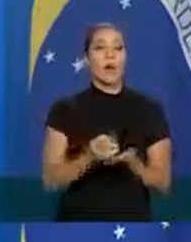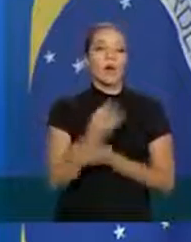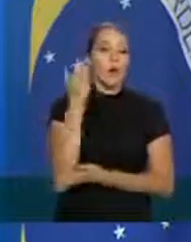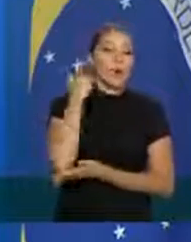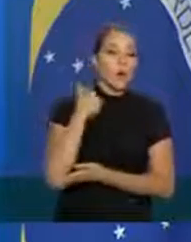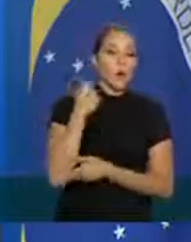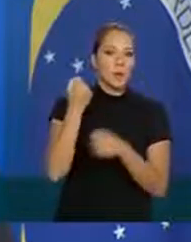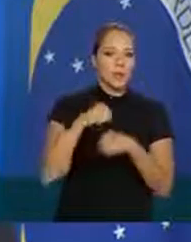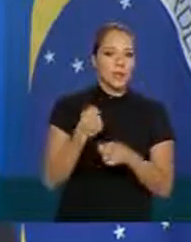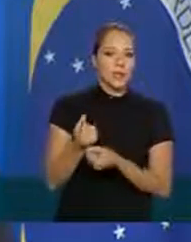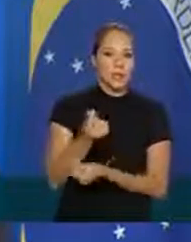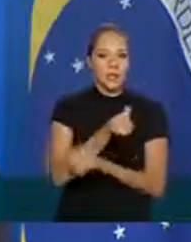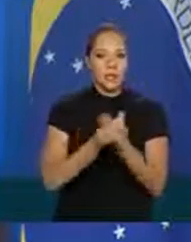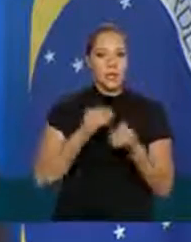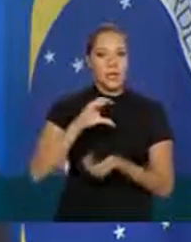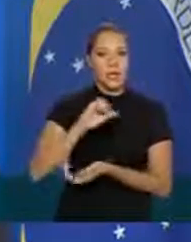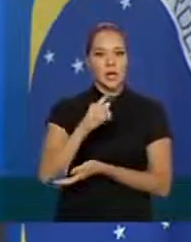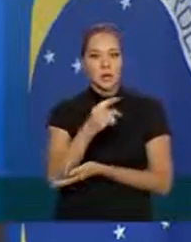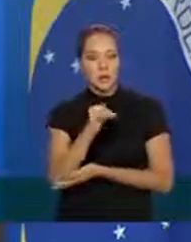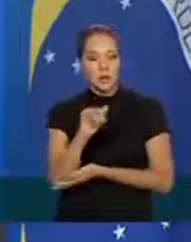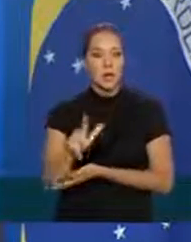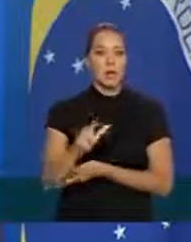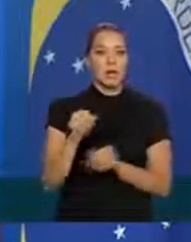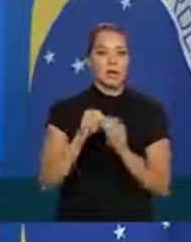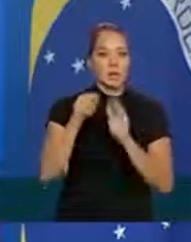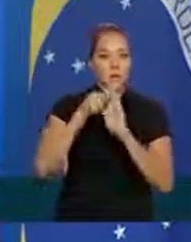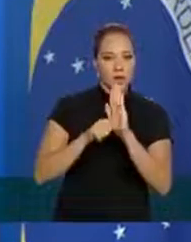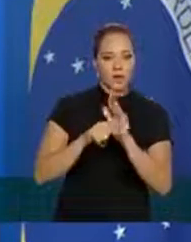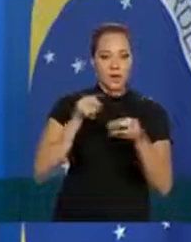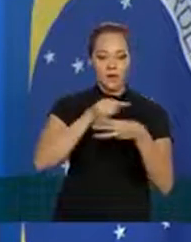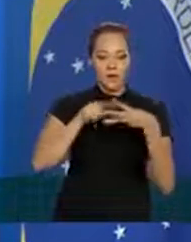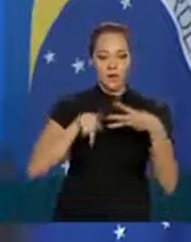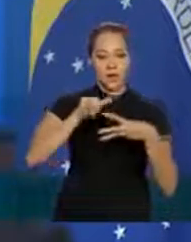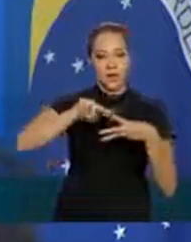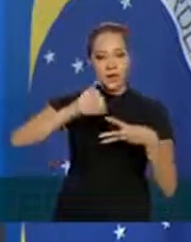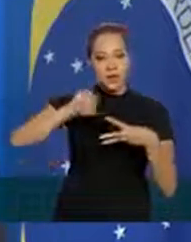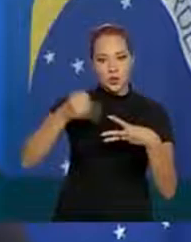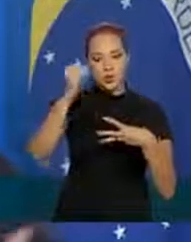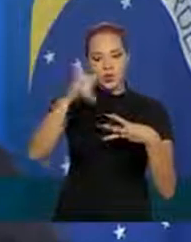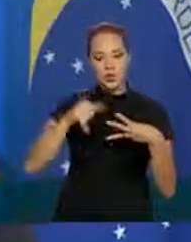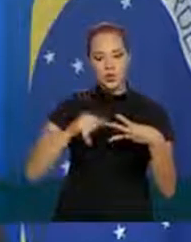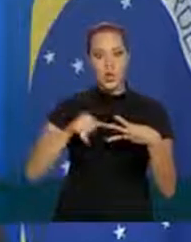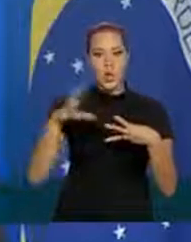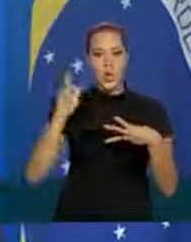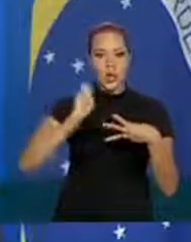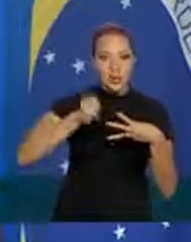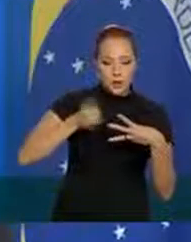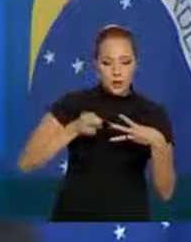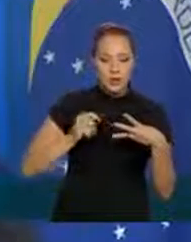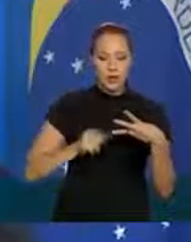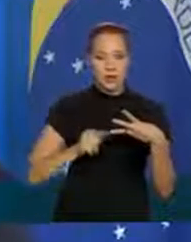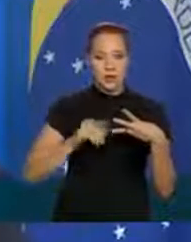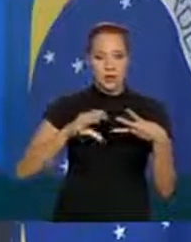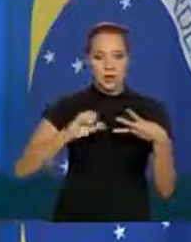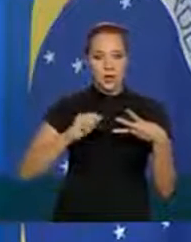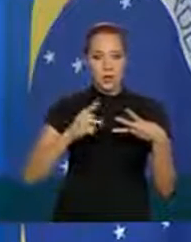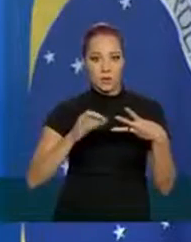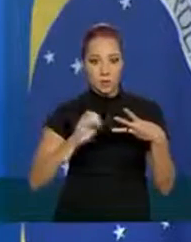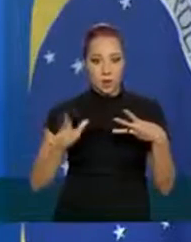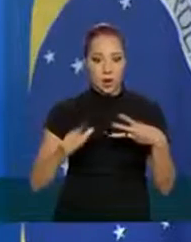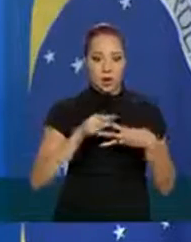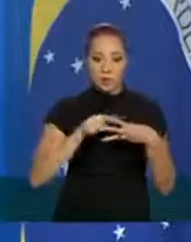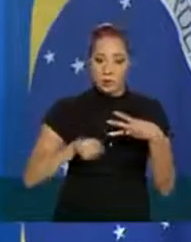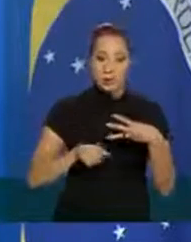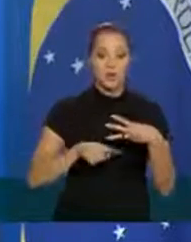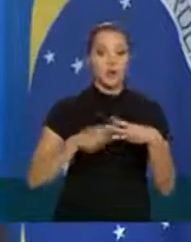capital para fazer esse programa então são três componentes juros, liquidez e capital o que aconteceu recentemente na crise como teve